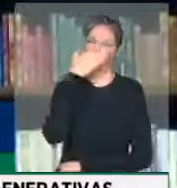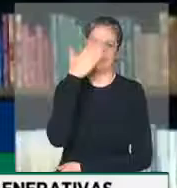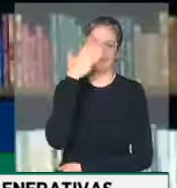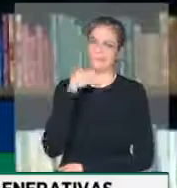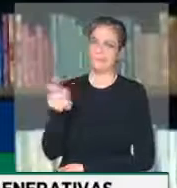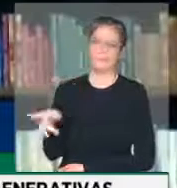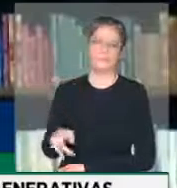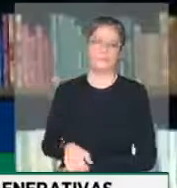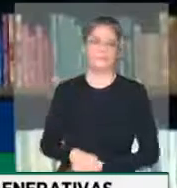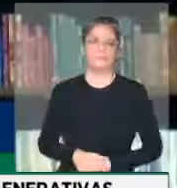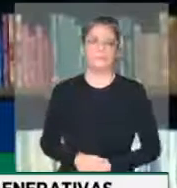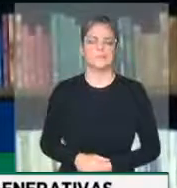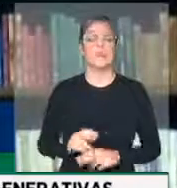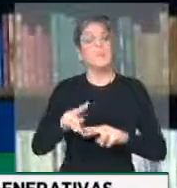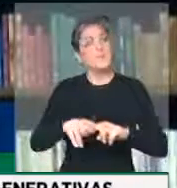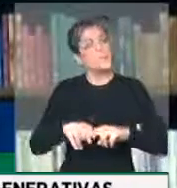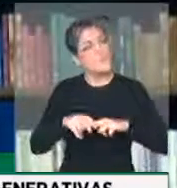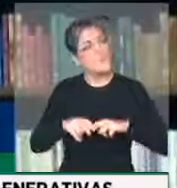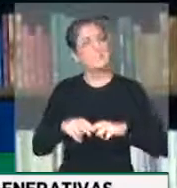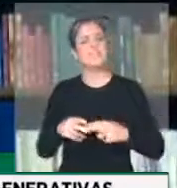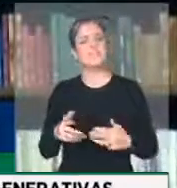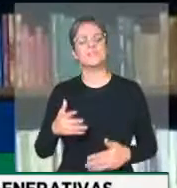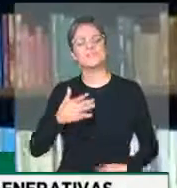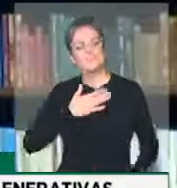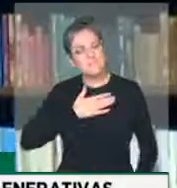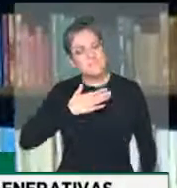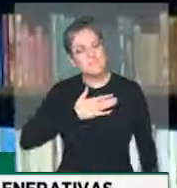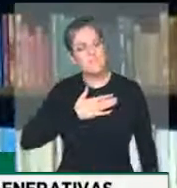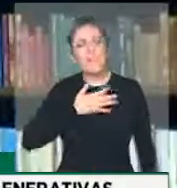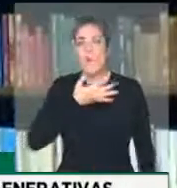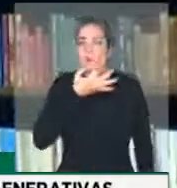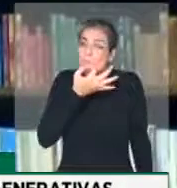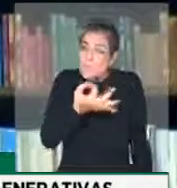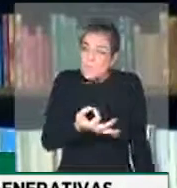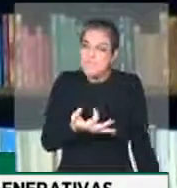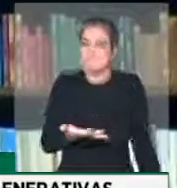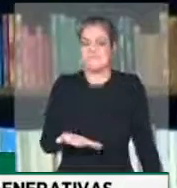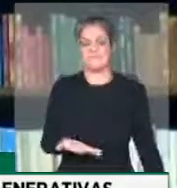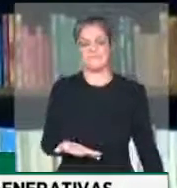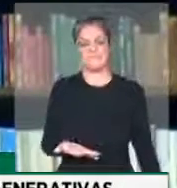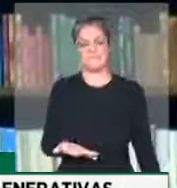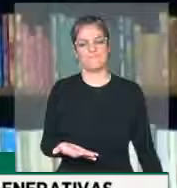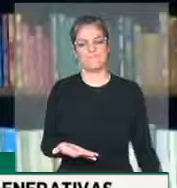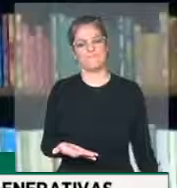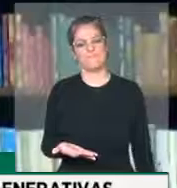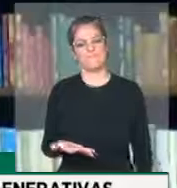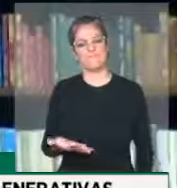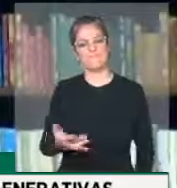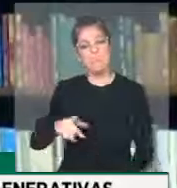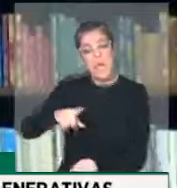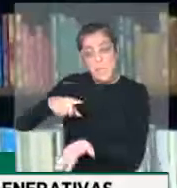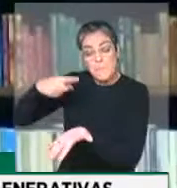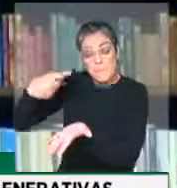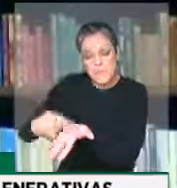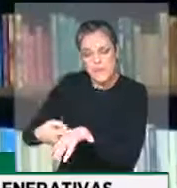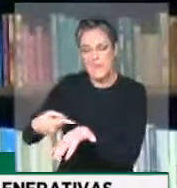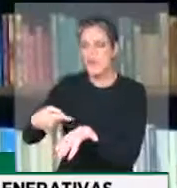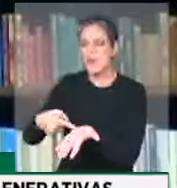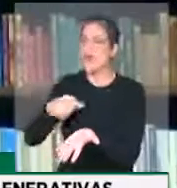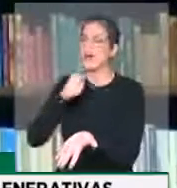é que o pacto está, na minha modesta visão, ainda no campo das intenções.